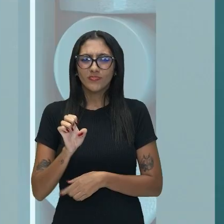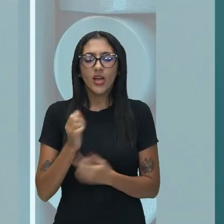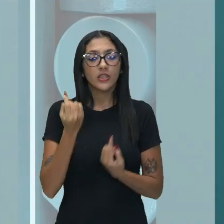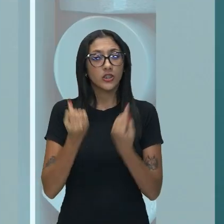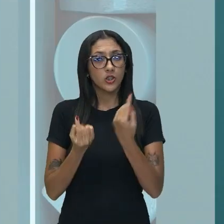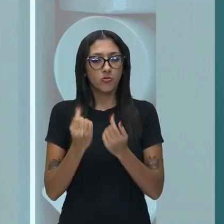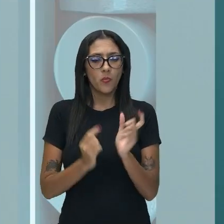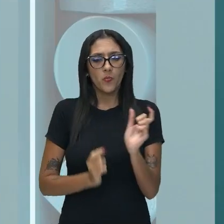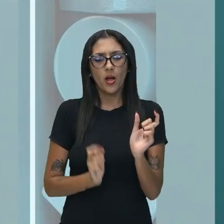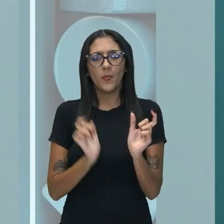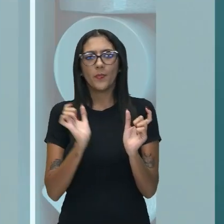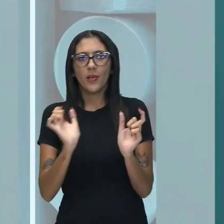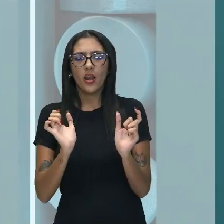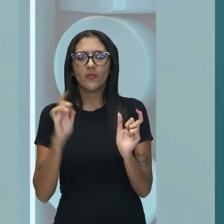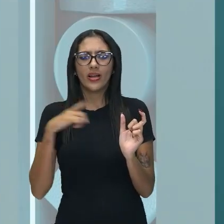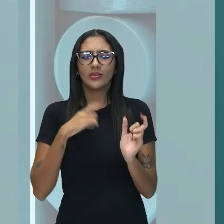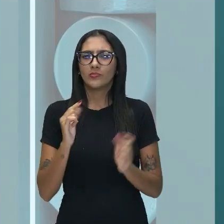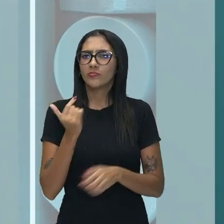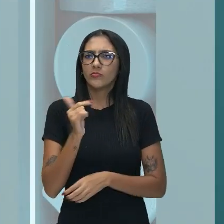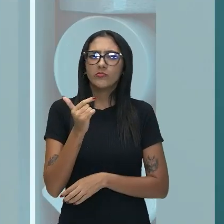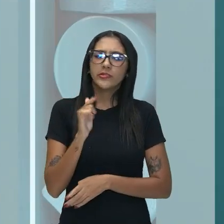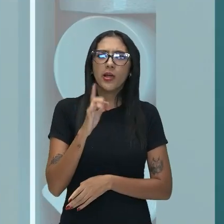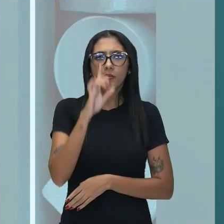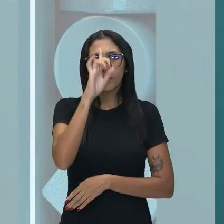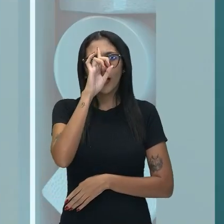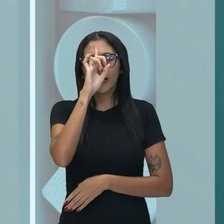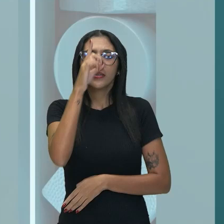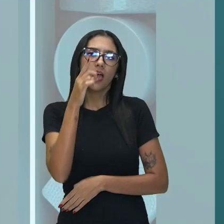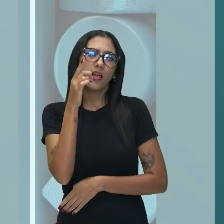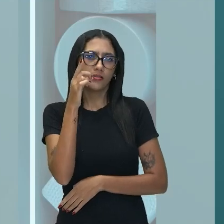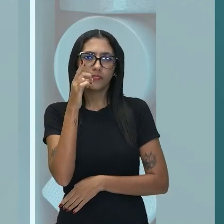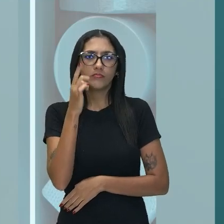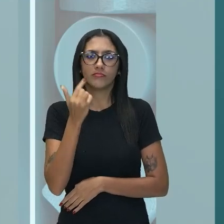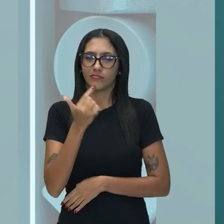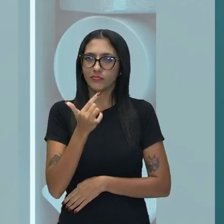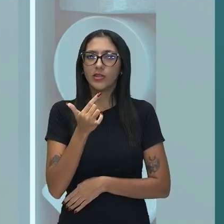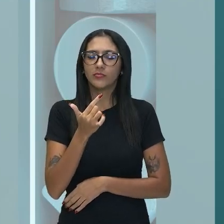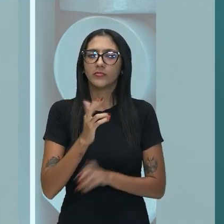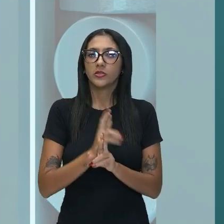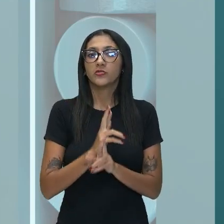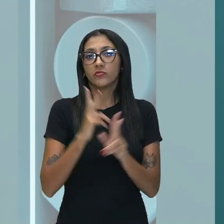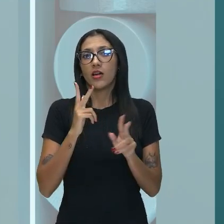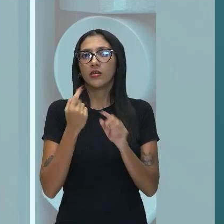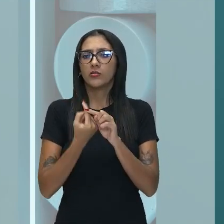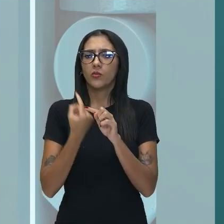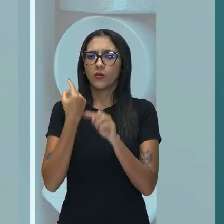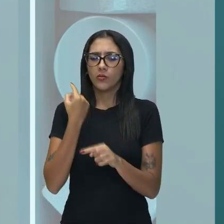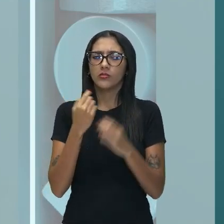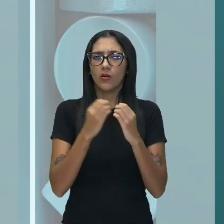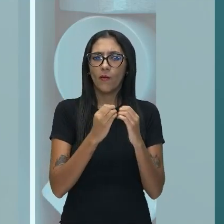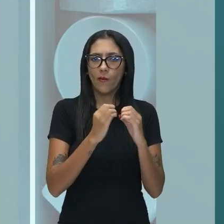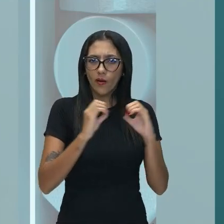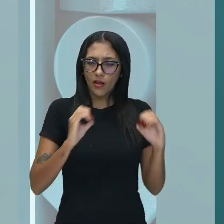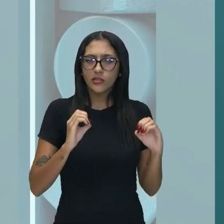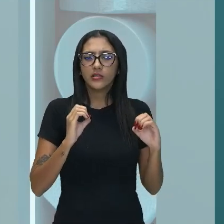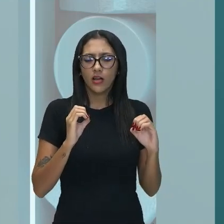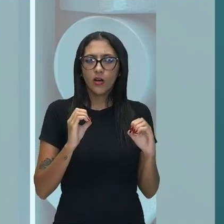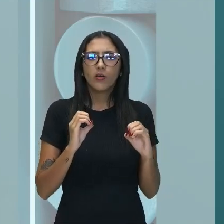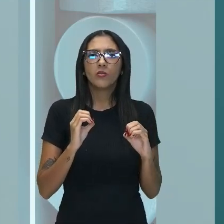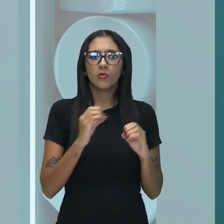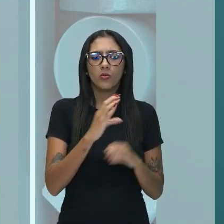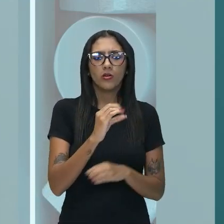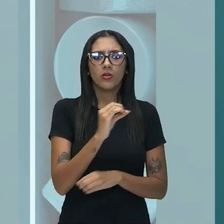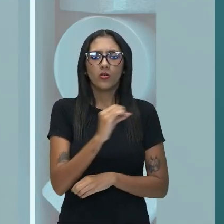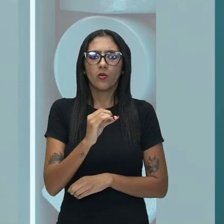estabelecem ideias, como nós vimos lá nas orações coordenadas e como vamos ver também nas